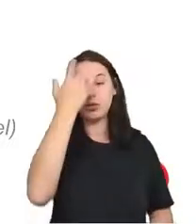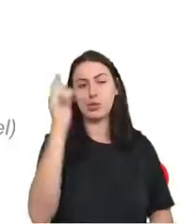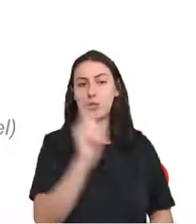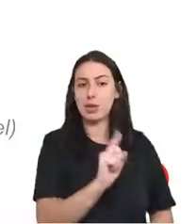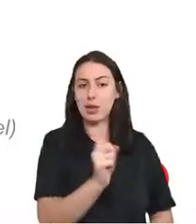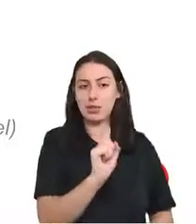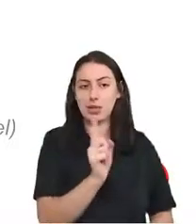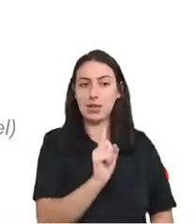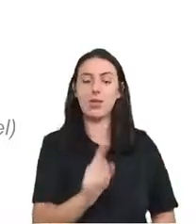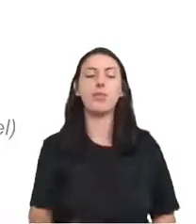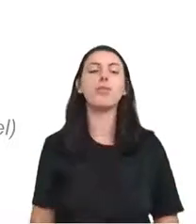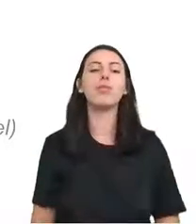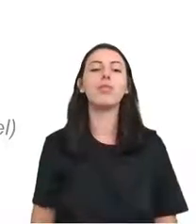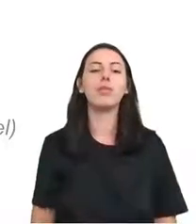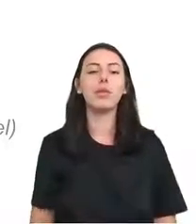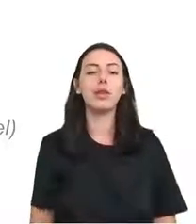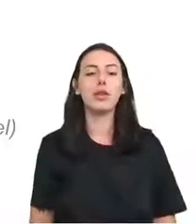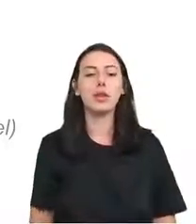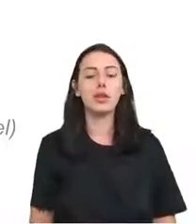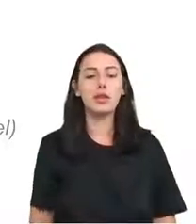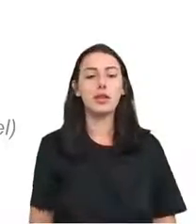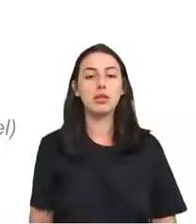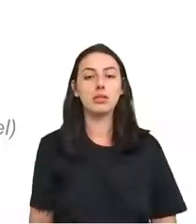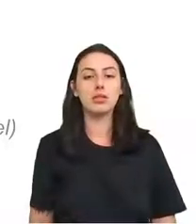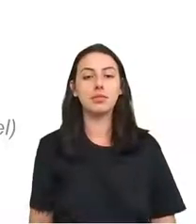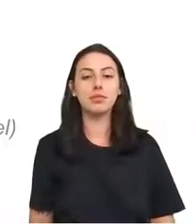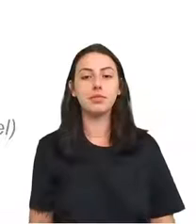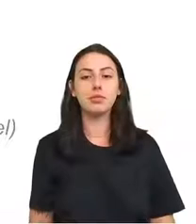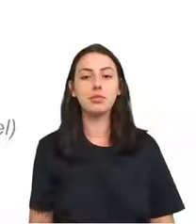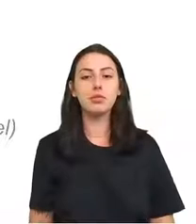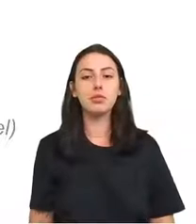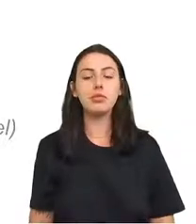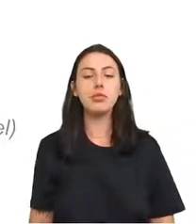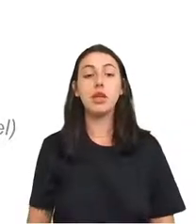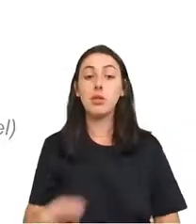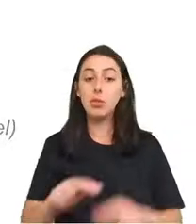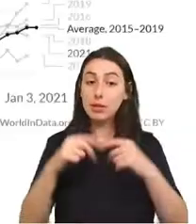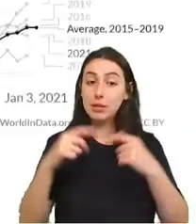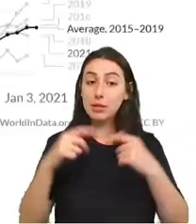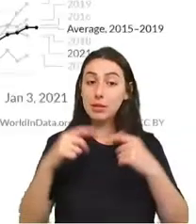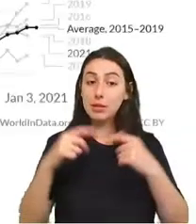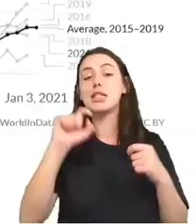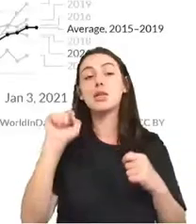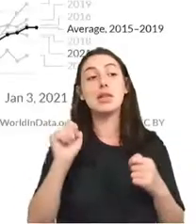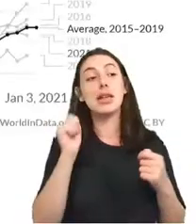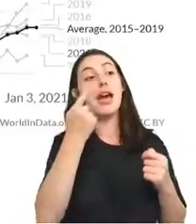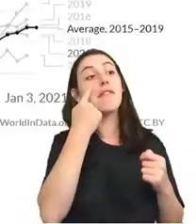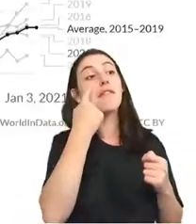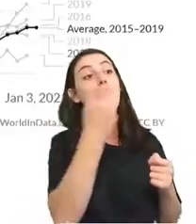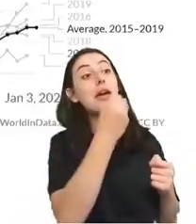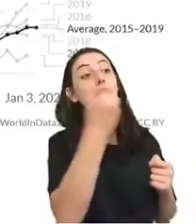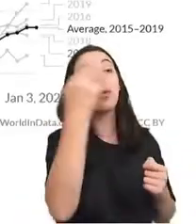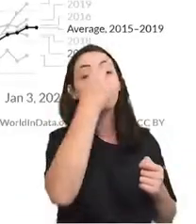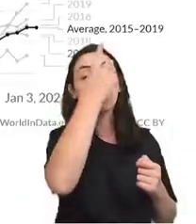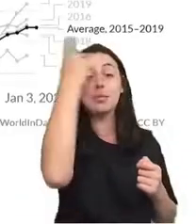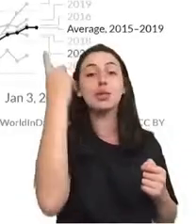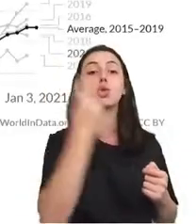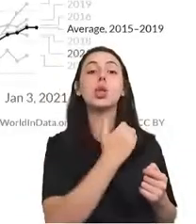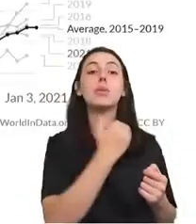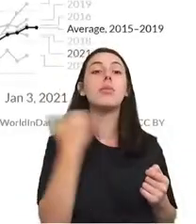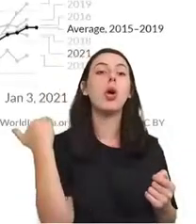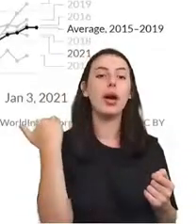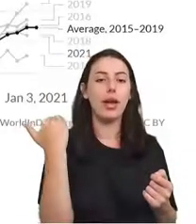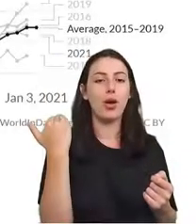acontecido se não houvesse a Então, aqueles que têm acompanhado o nosso trabalho sabem que estamos falando do excesso de